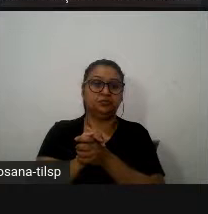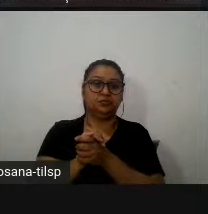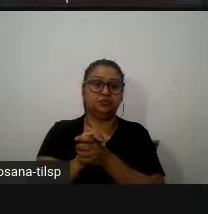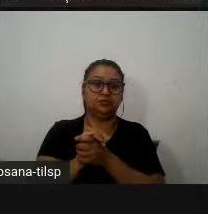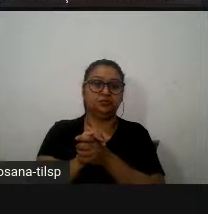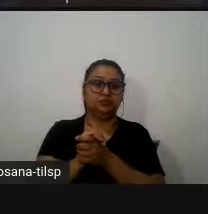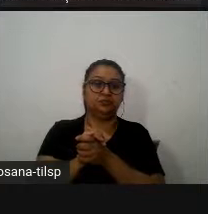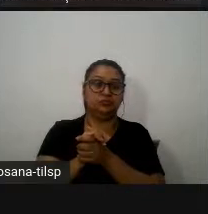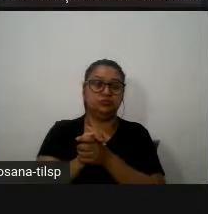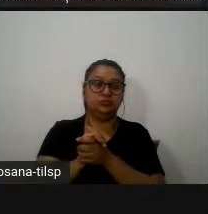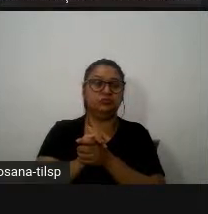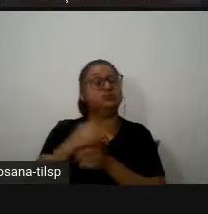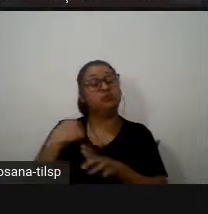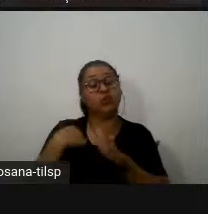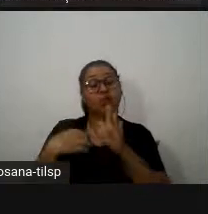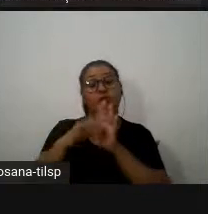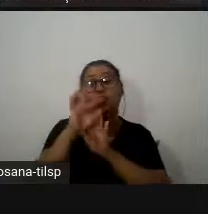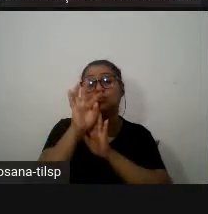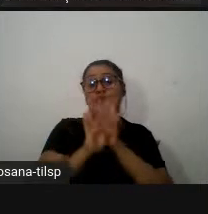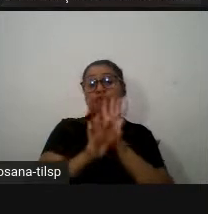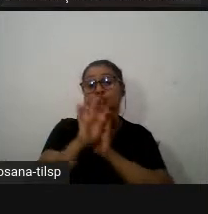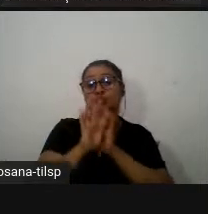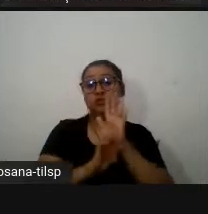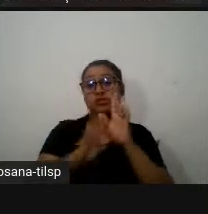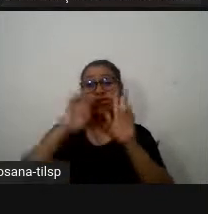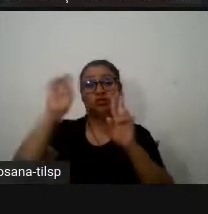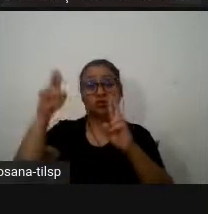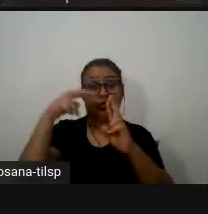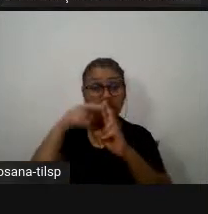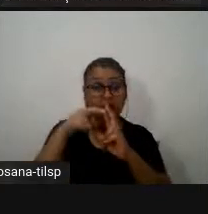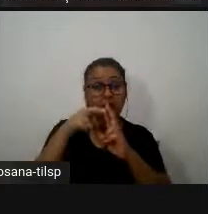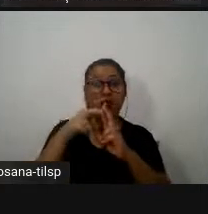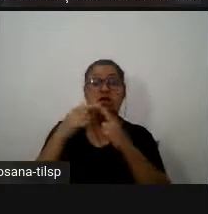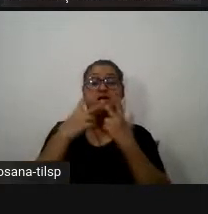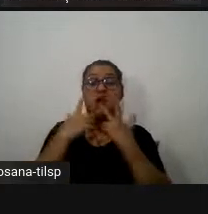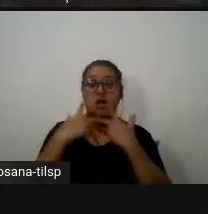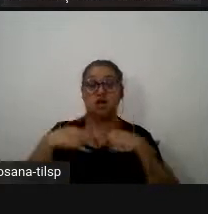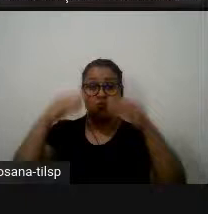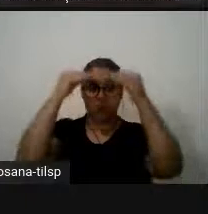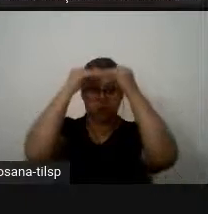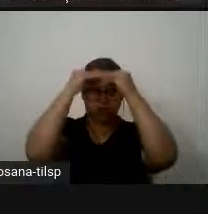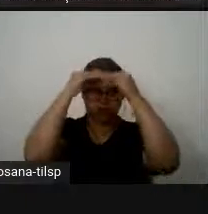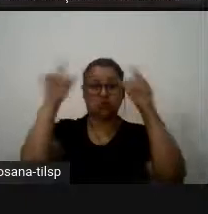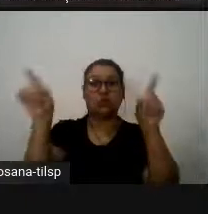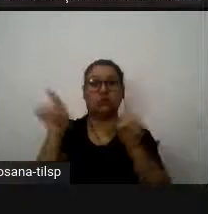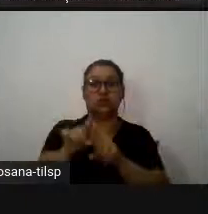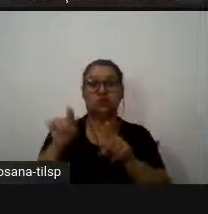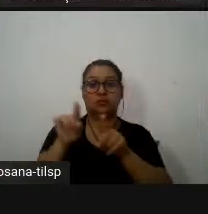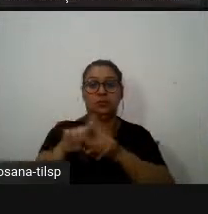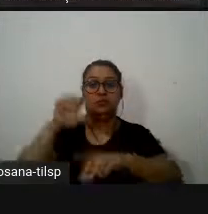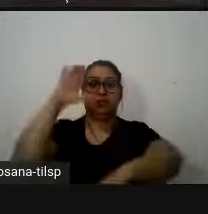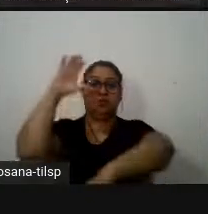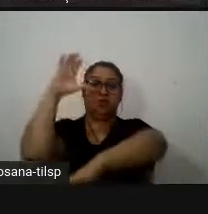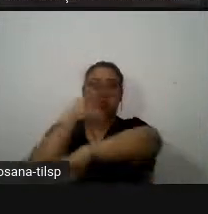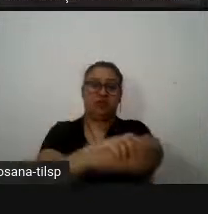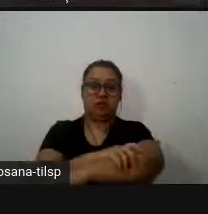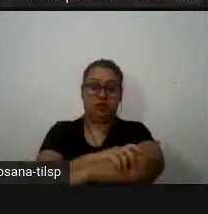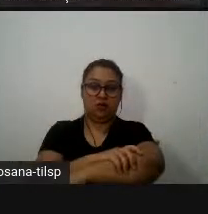os textos representam uma materialidade linguística ou seja são concretos são empíricos e